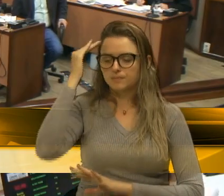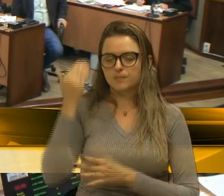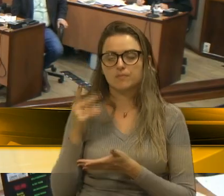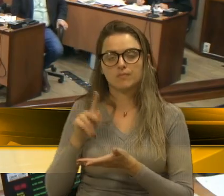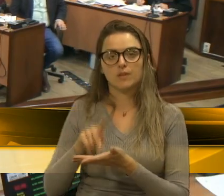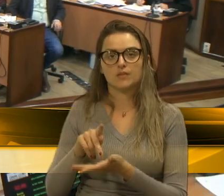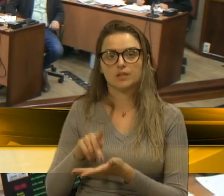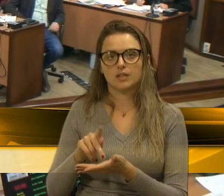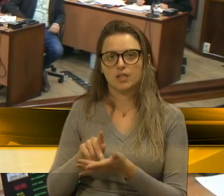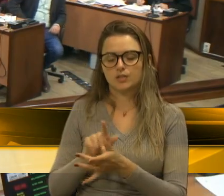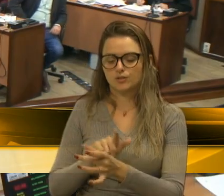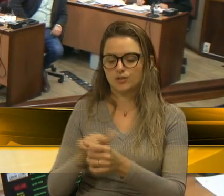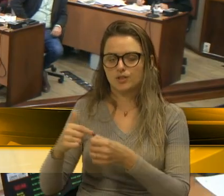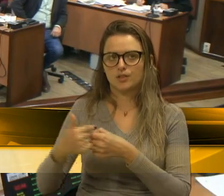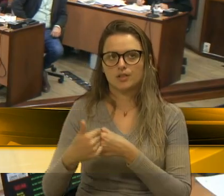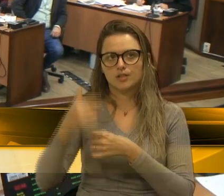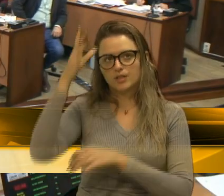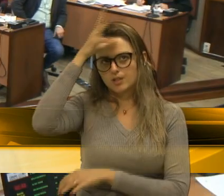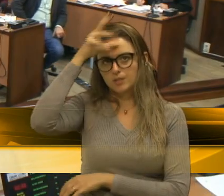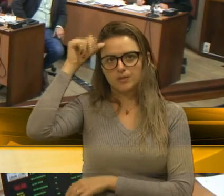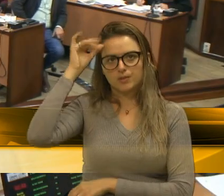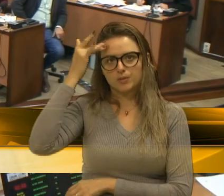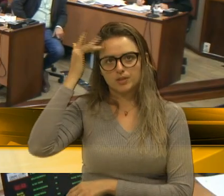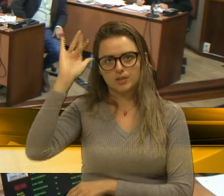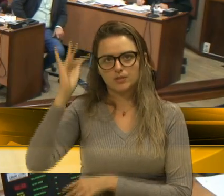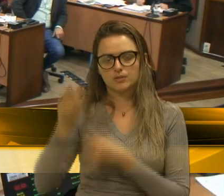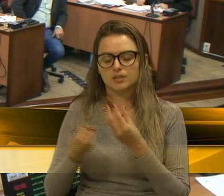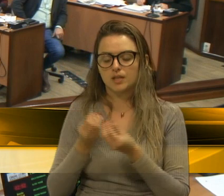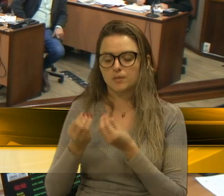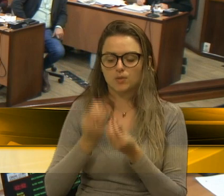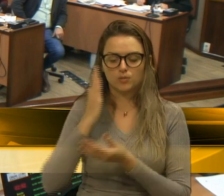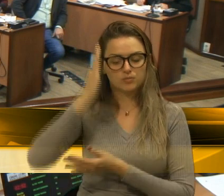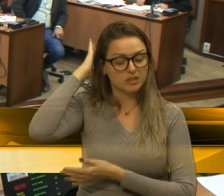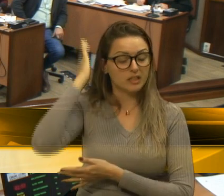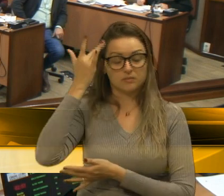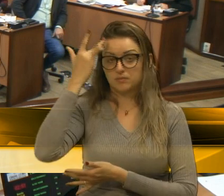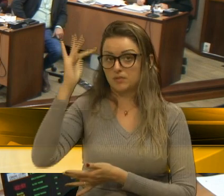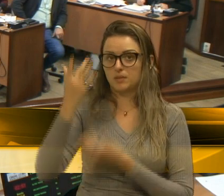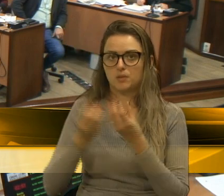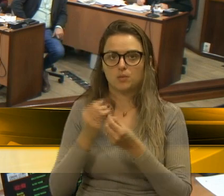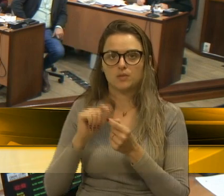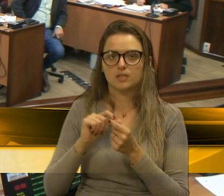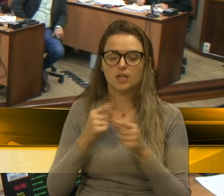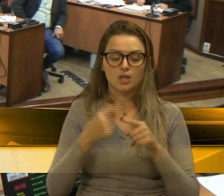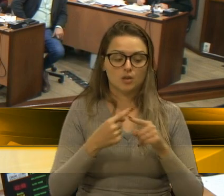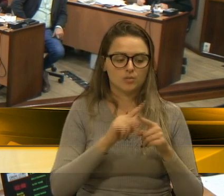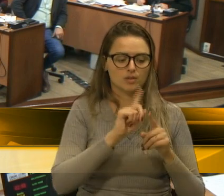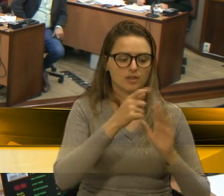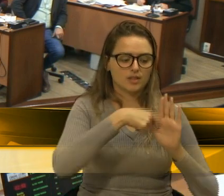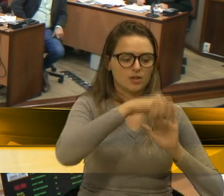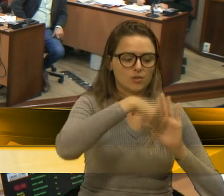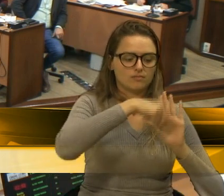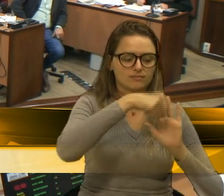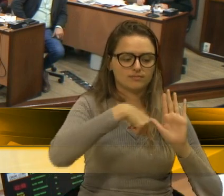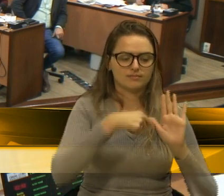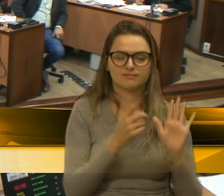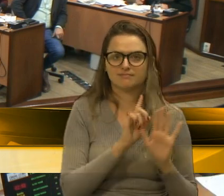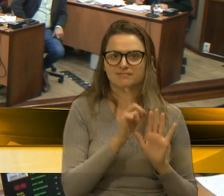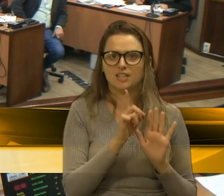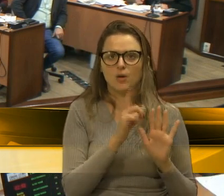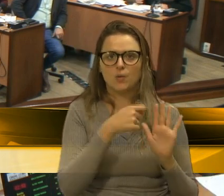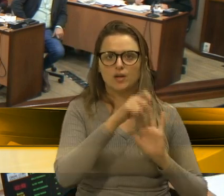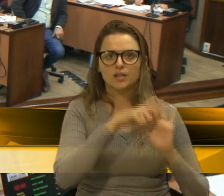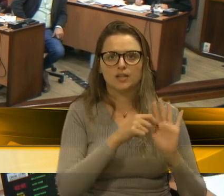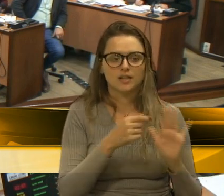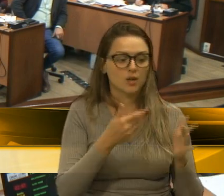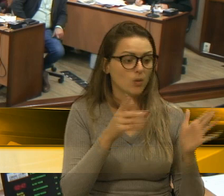o município não sabe para que lado atuar, né? Porque eles não tiveram a capacidade de fazer um veto parcial no plano diretor, aí